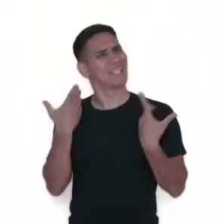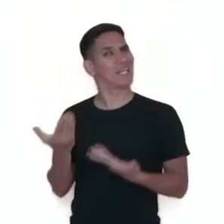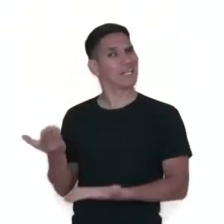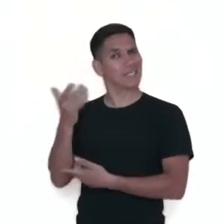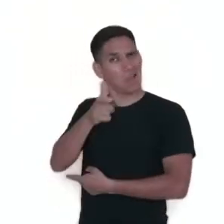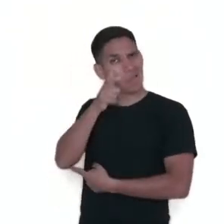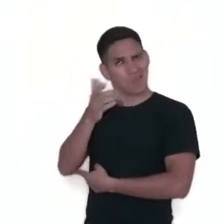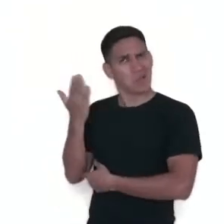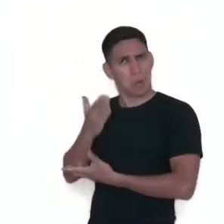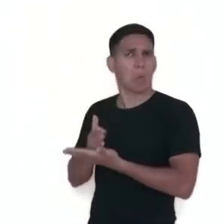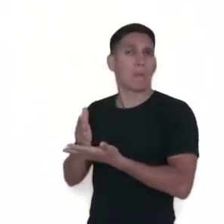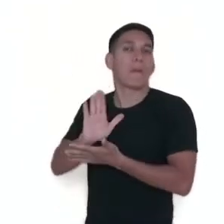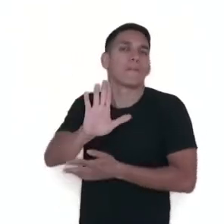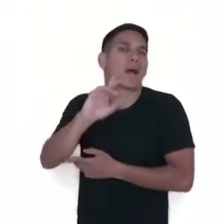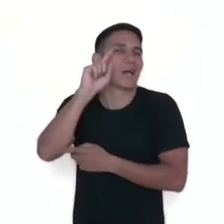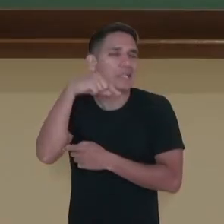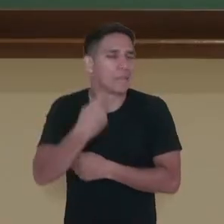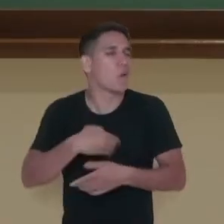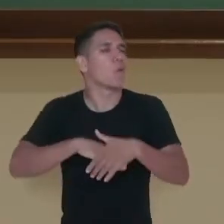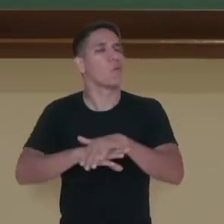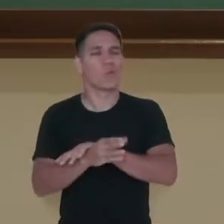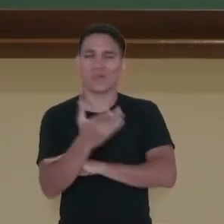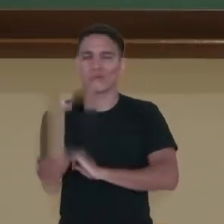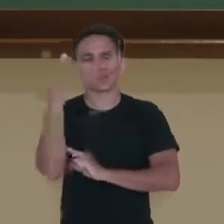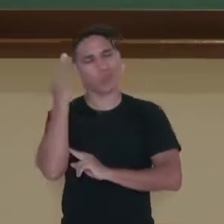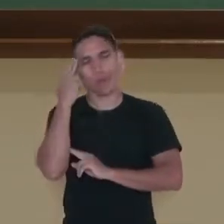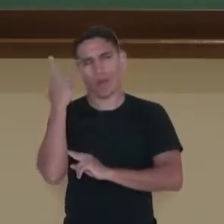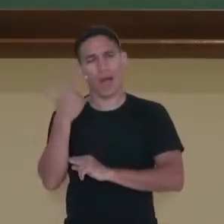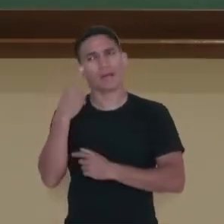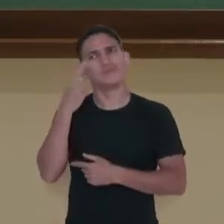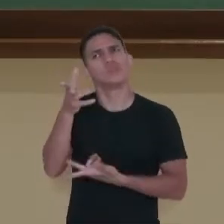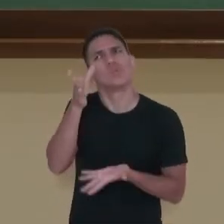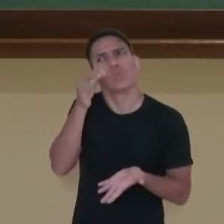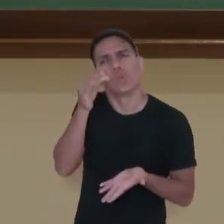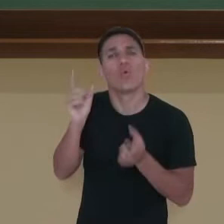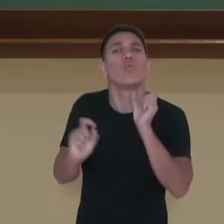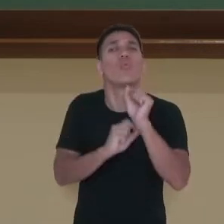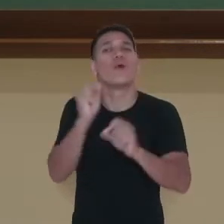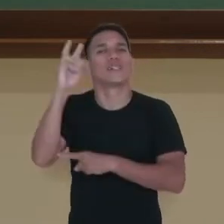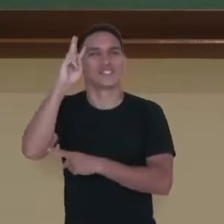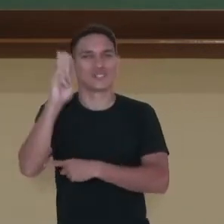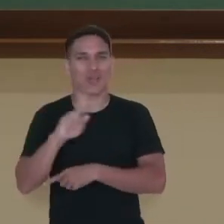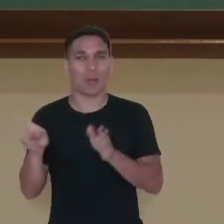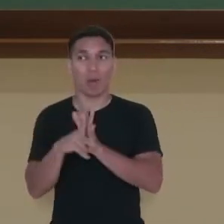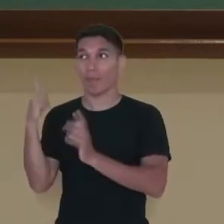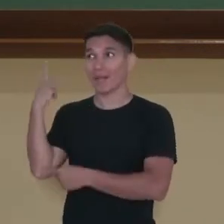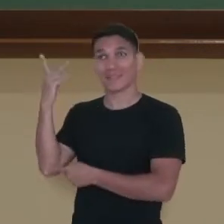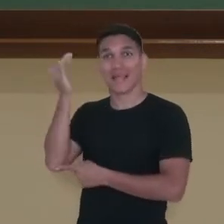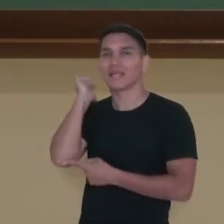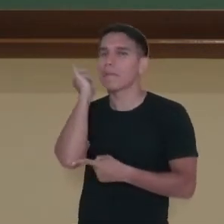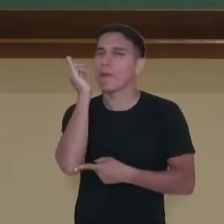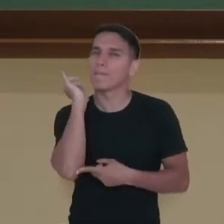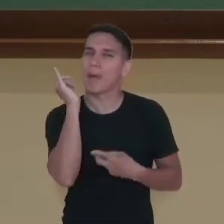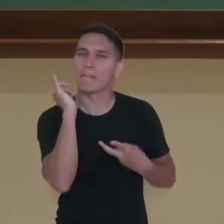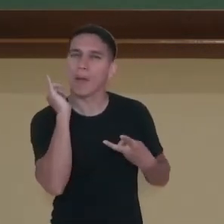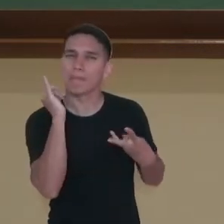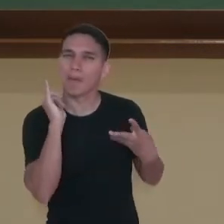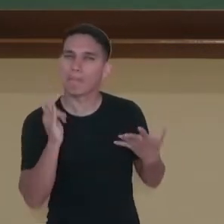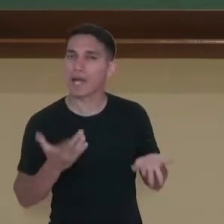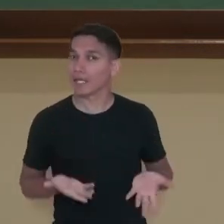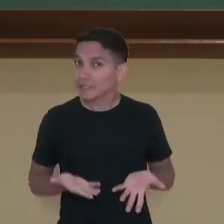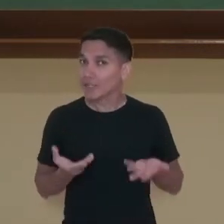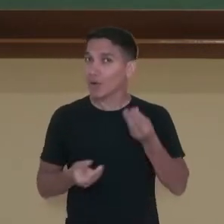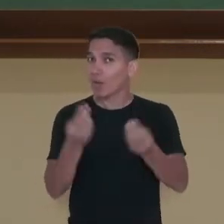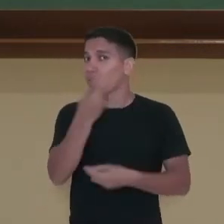quem vê no começo, mas depois a gente se acostuma e fica na curiosidade de ver uma história contada através dessas videocriaturas.